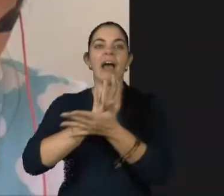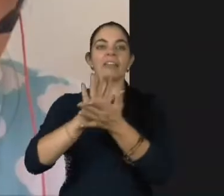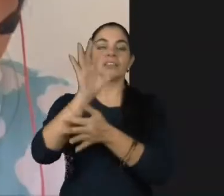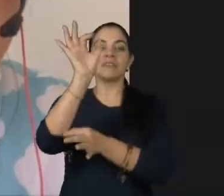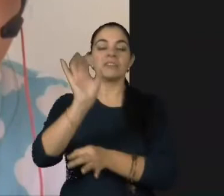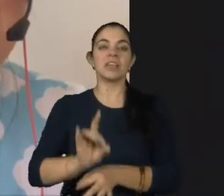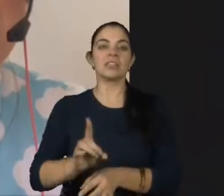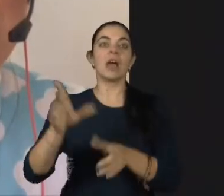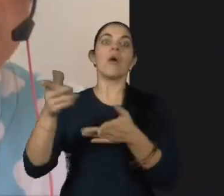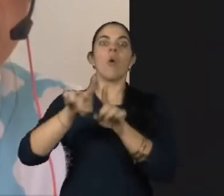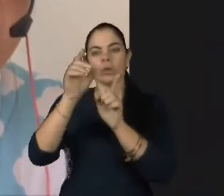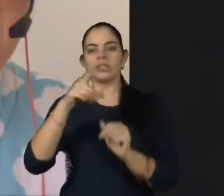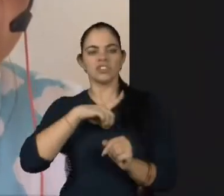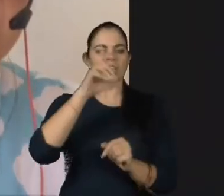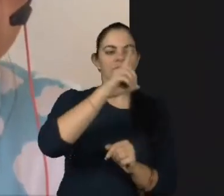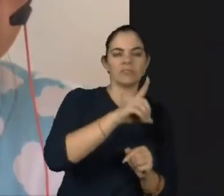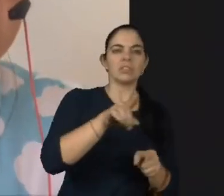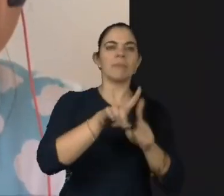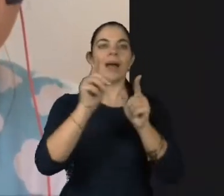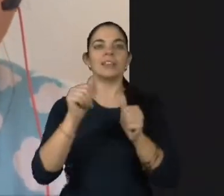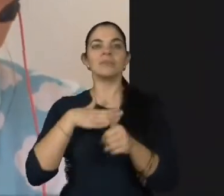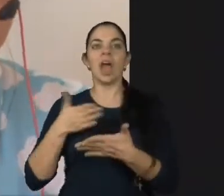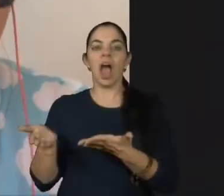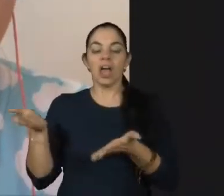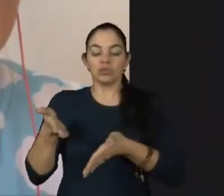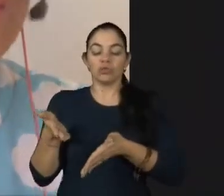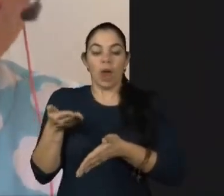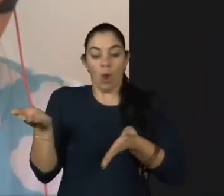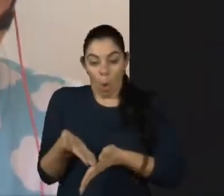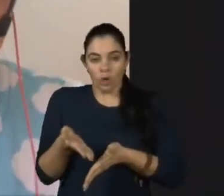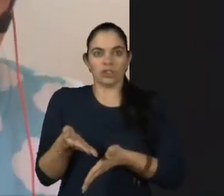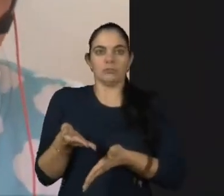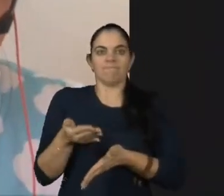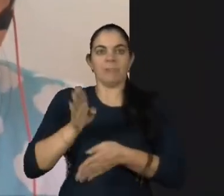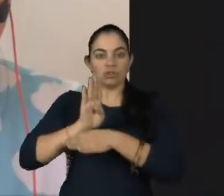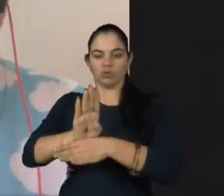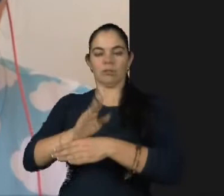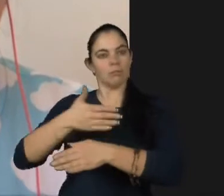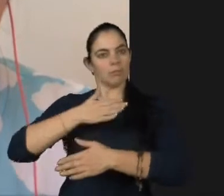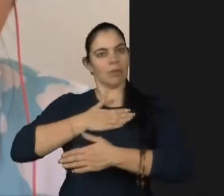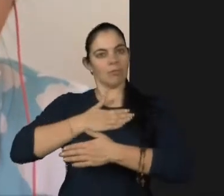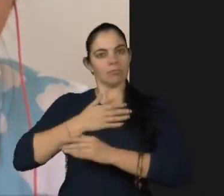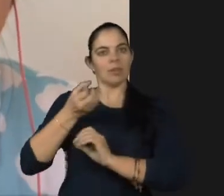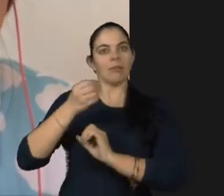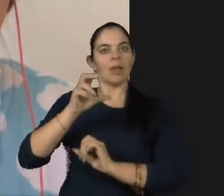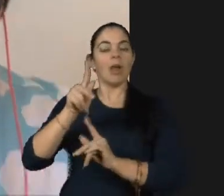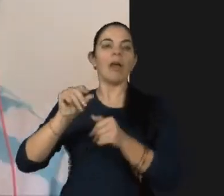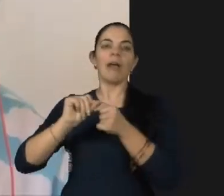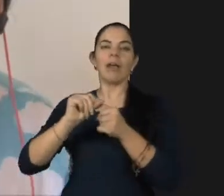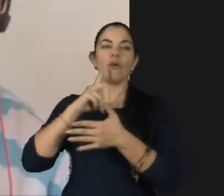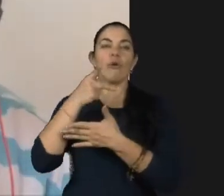outras tinham e me tornaram a pessoa que eu sou hoje. Além das vidas que eu toquei. Quando a gente fala de